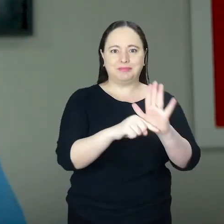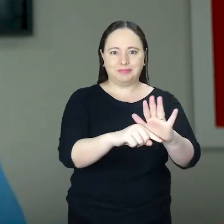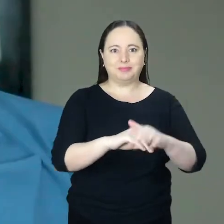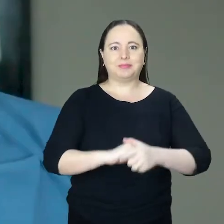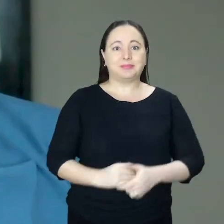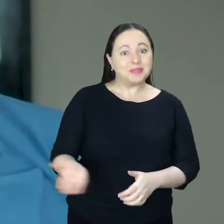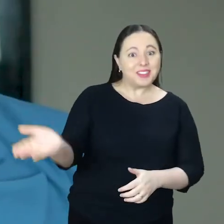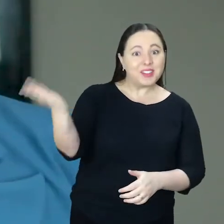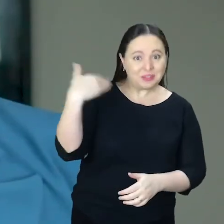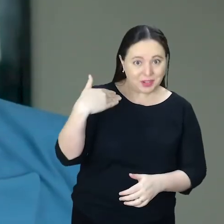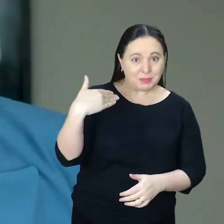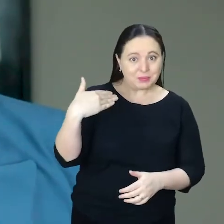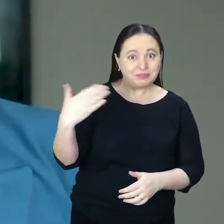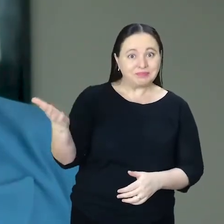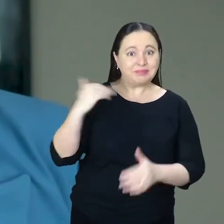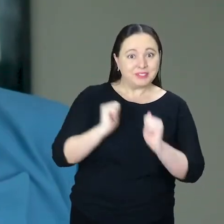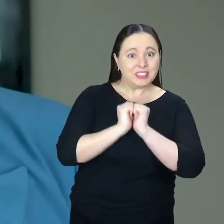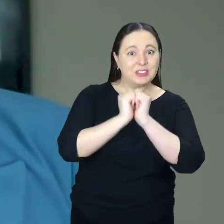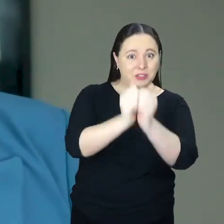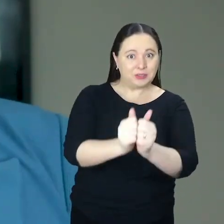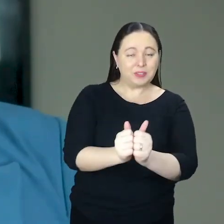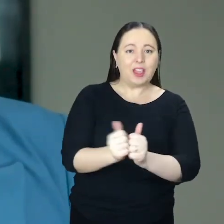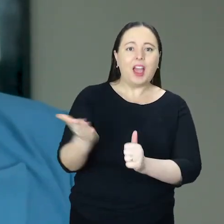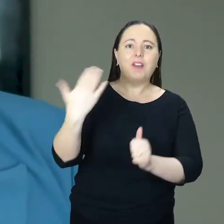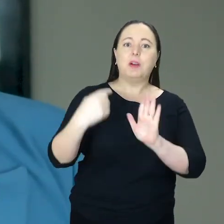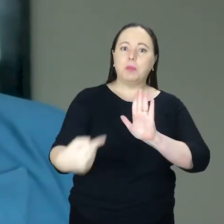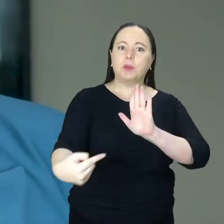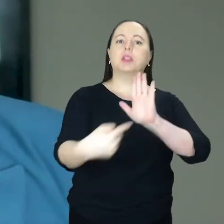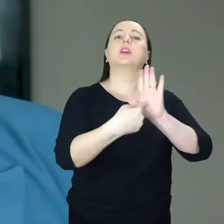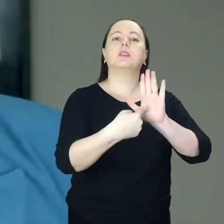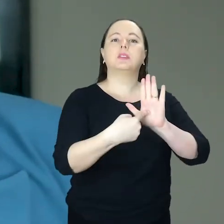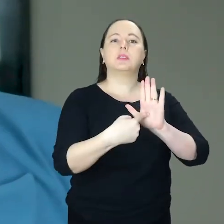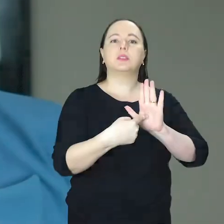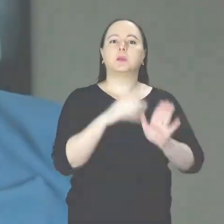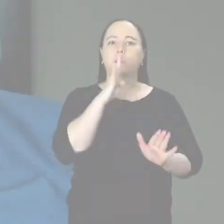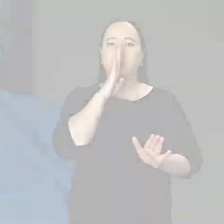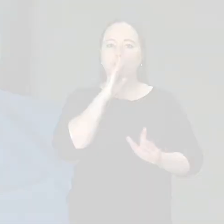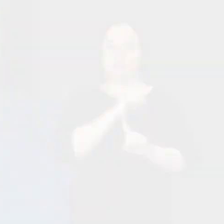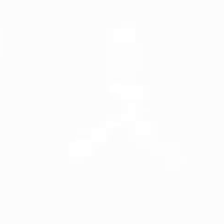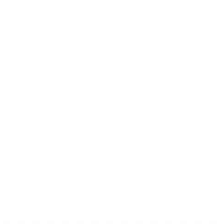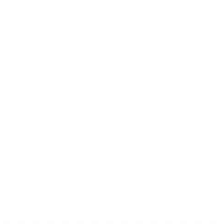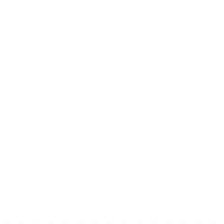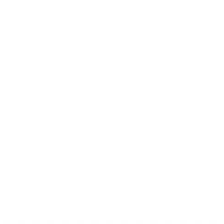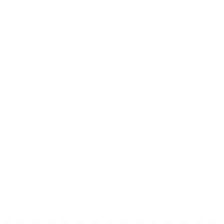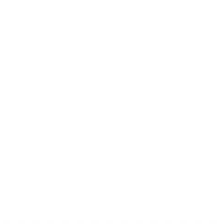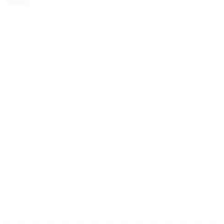de todo mundo. Bora, gente! Vamos lá! Vamos denunciar! Não se omita!